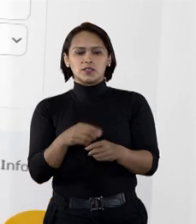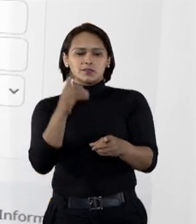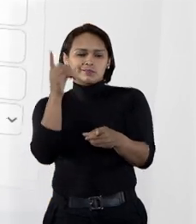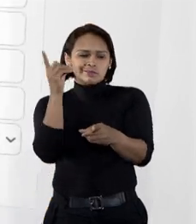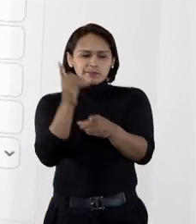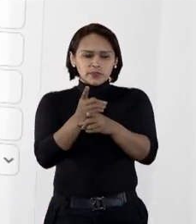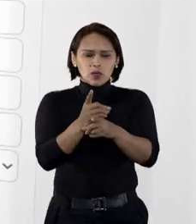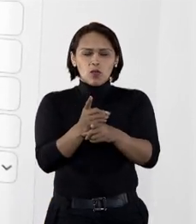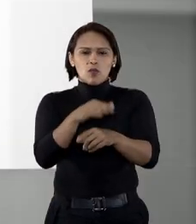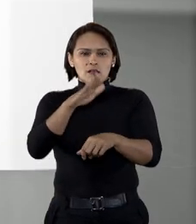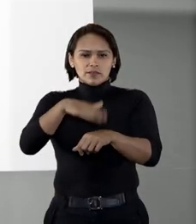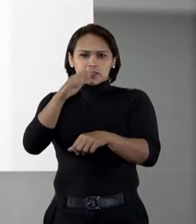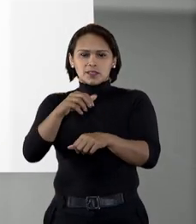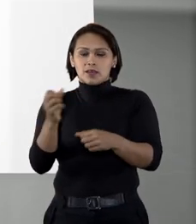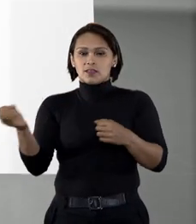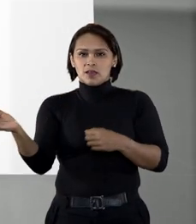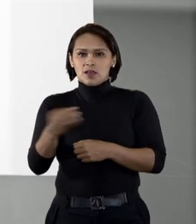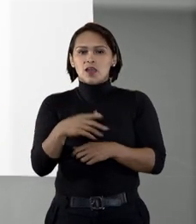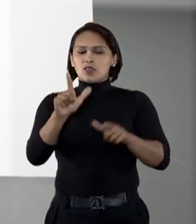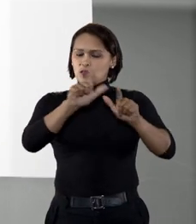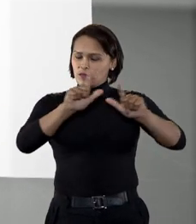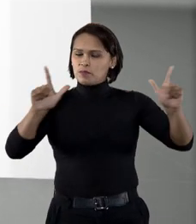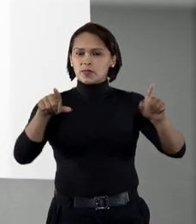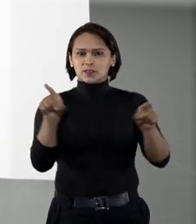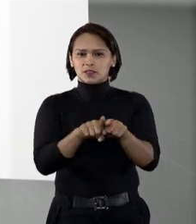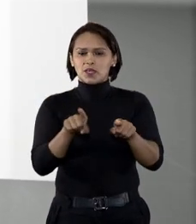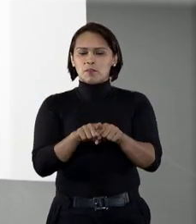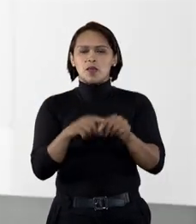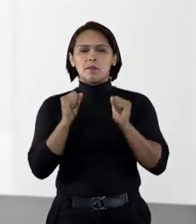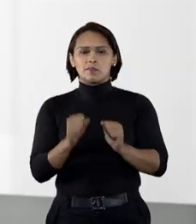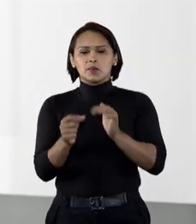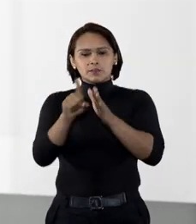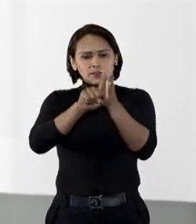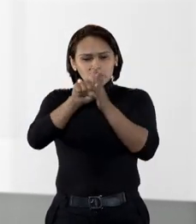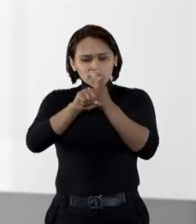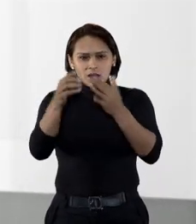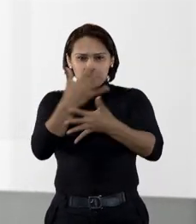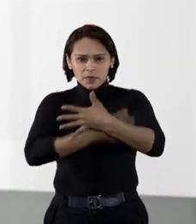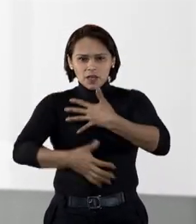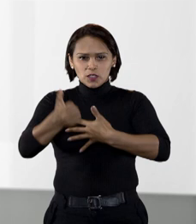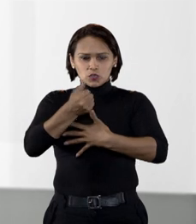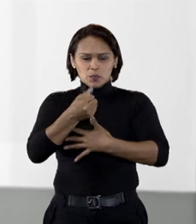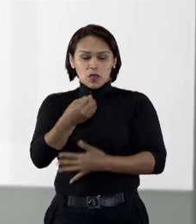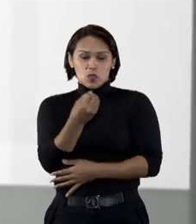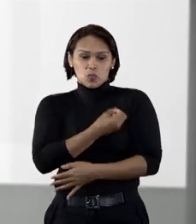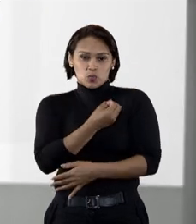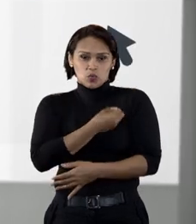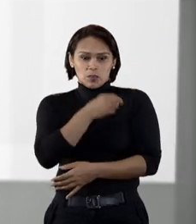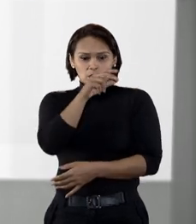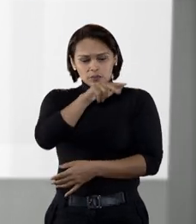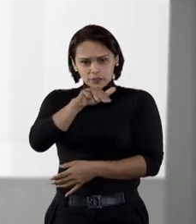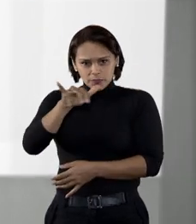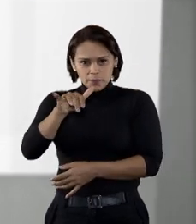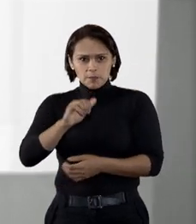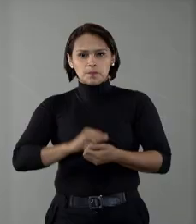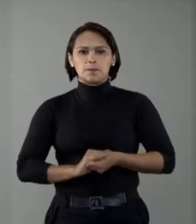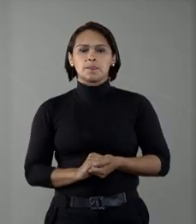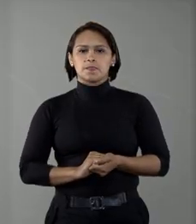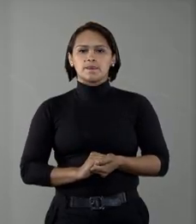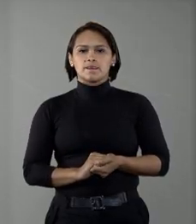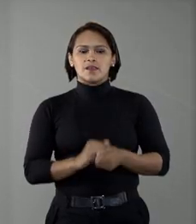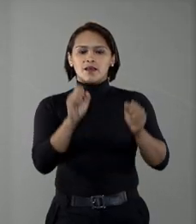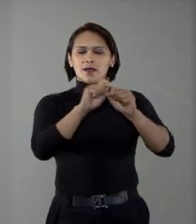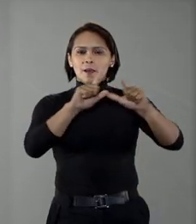busca avançada. Na nova página, é possível também realizar a pesquisa pela súmula, digitando o número neste campo.